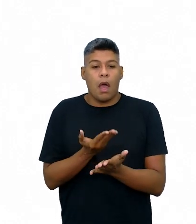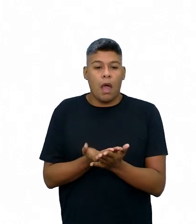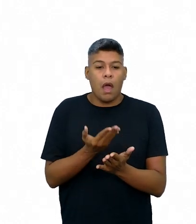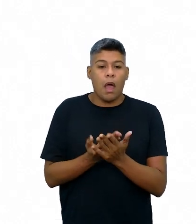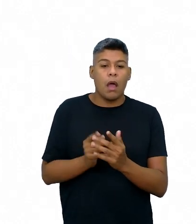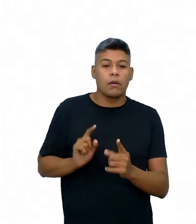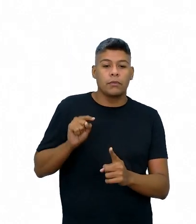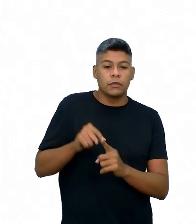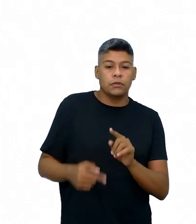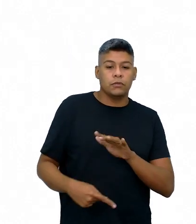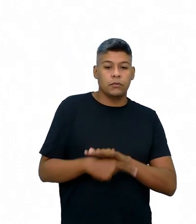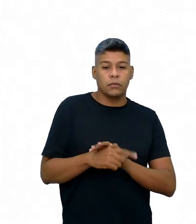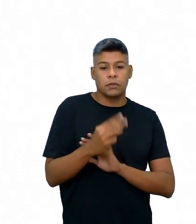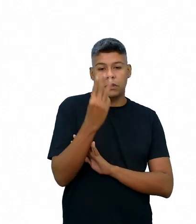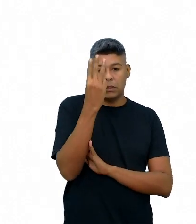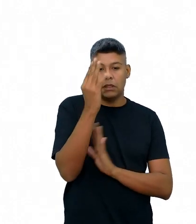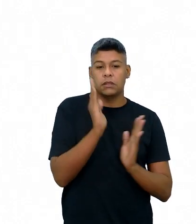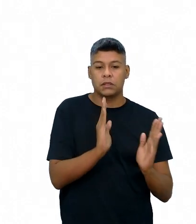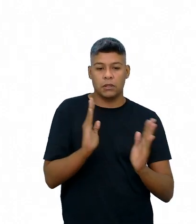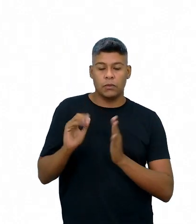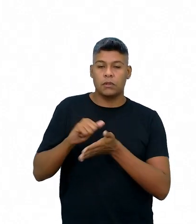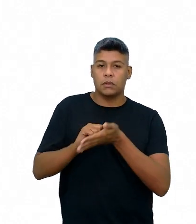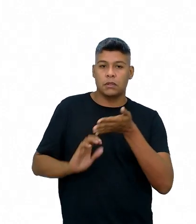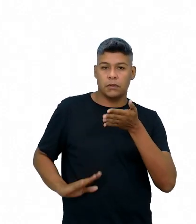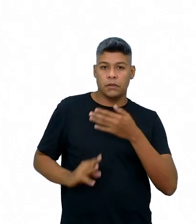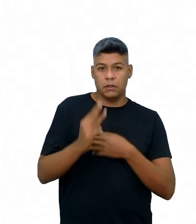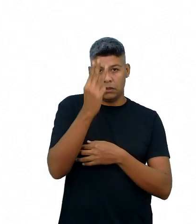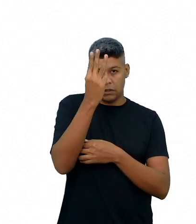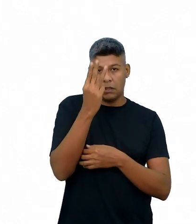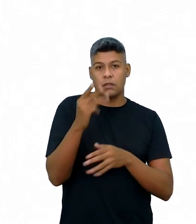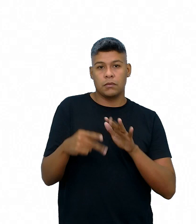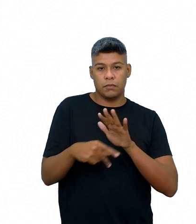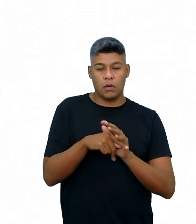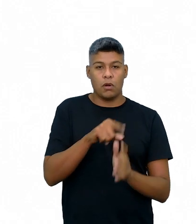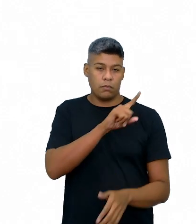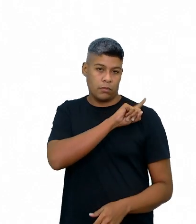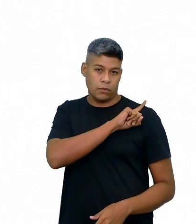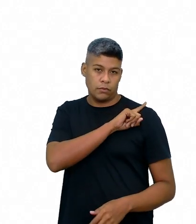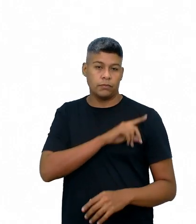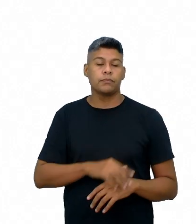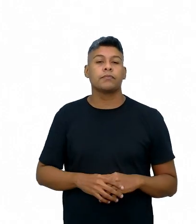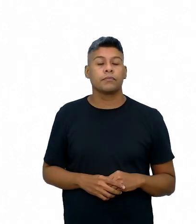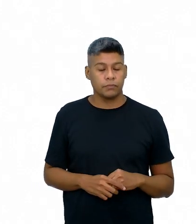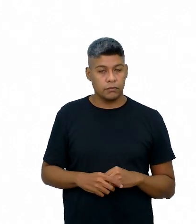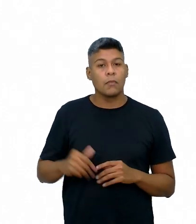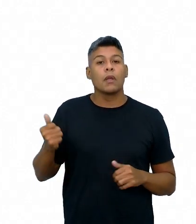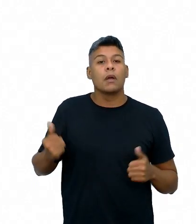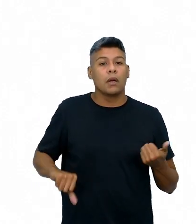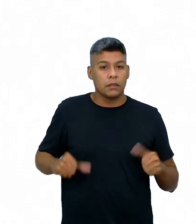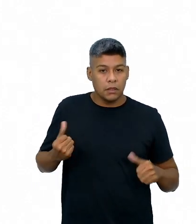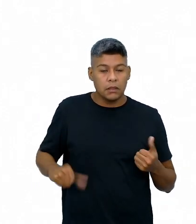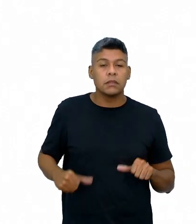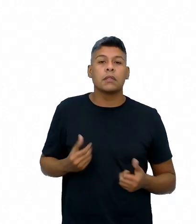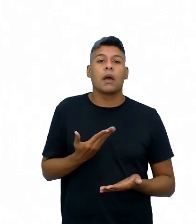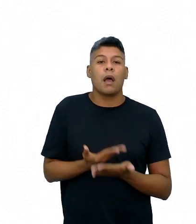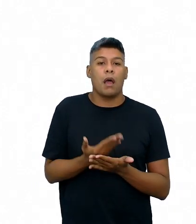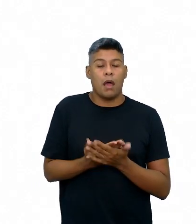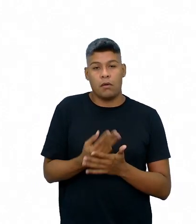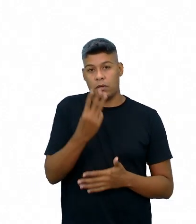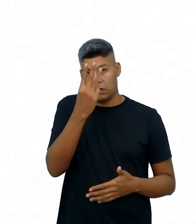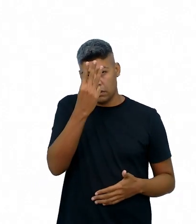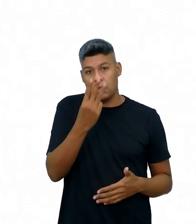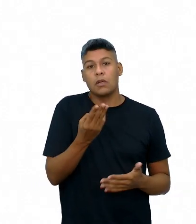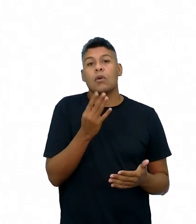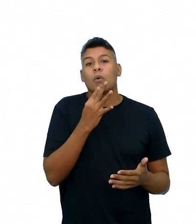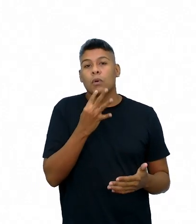objetivos da aula 3, da sequência de atividades 3 para a primeira série e analisar a aula 3, conhecendo